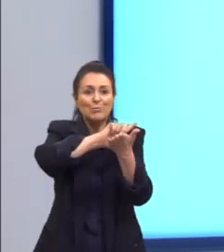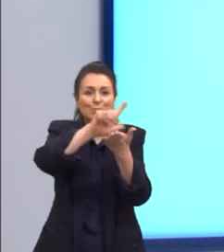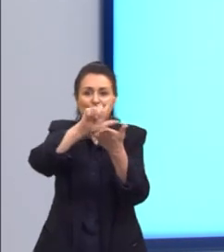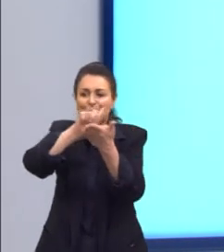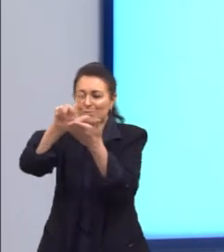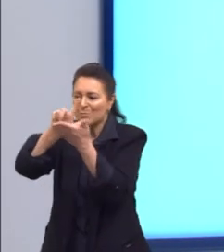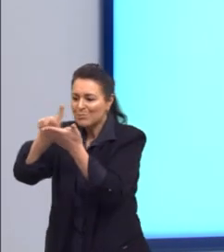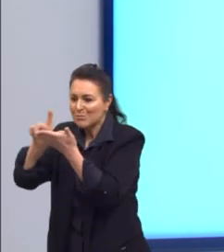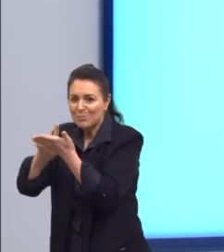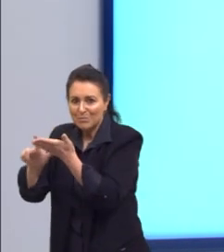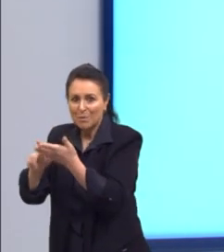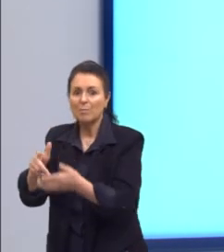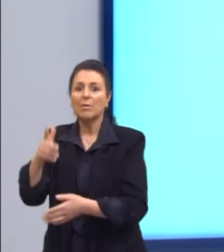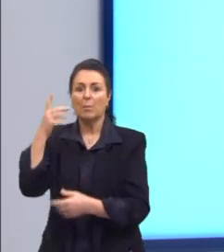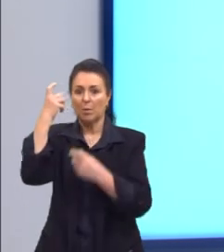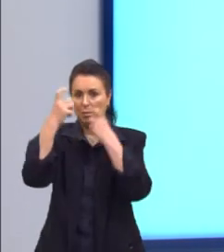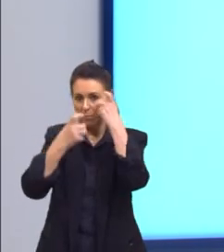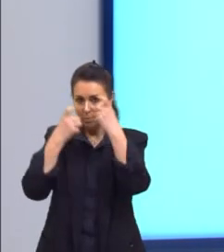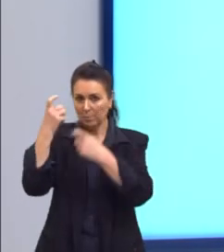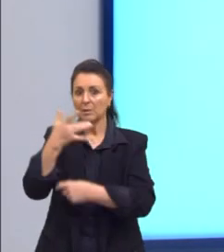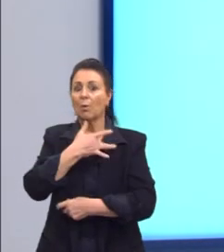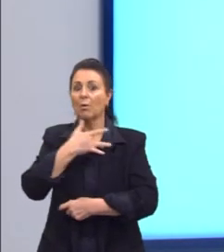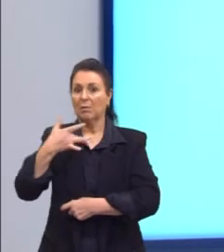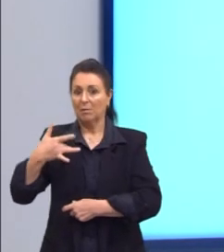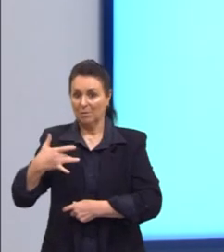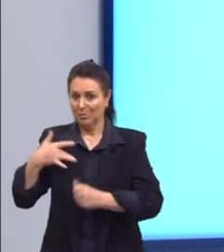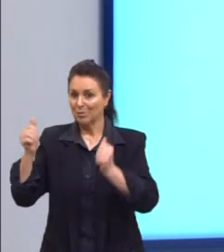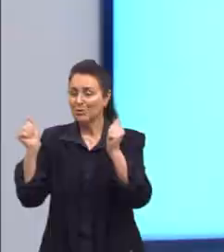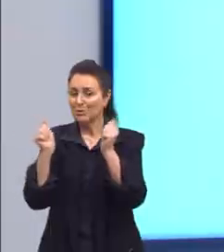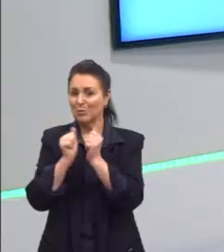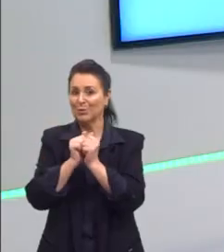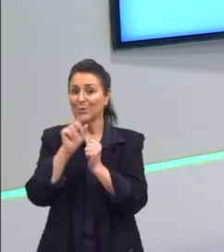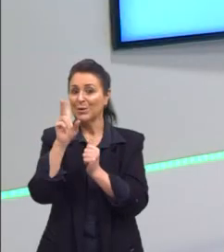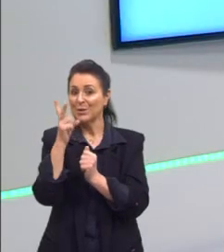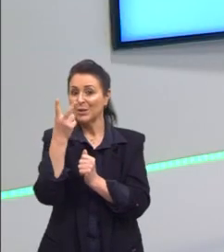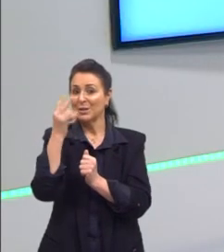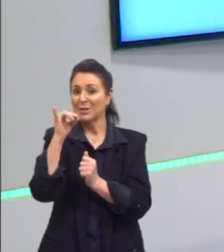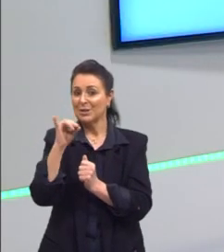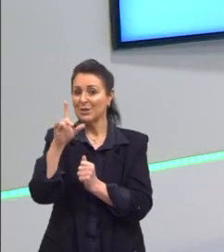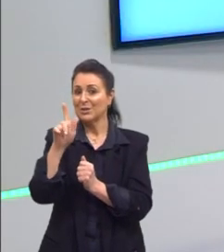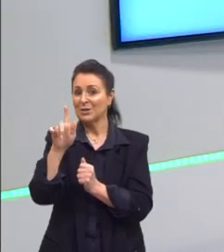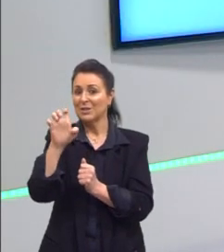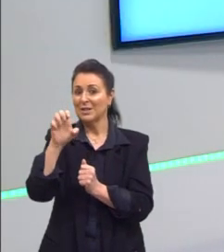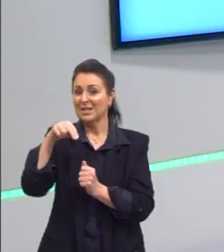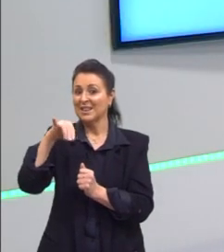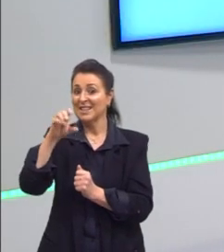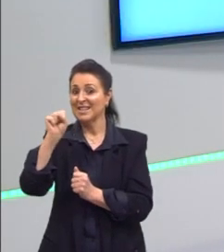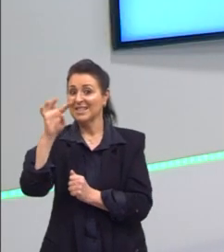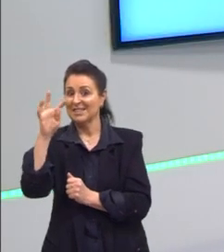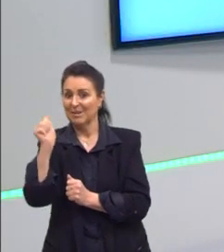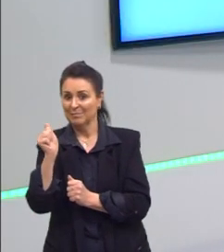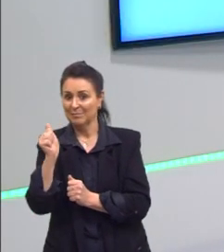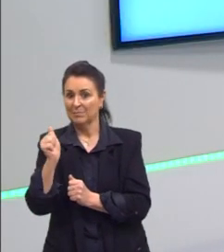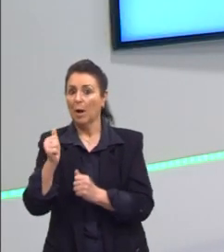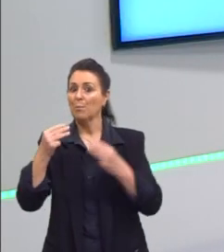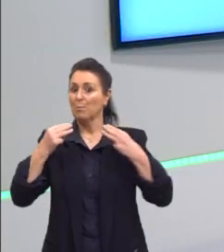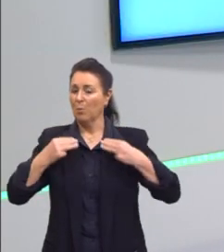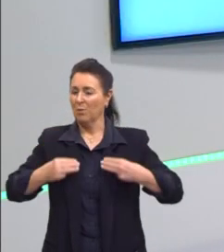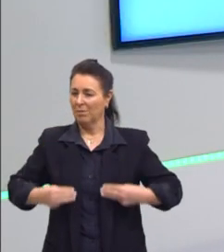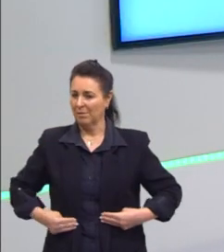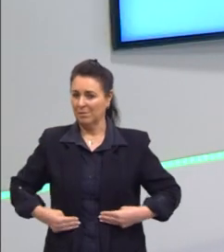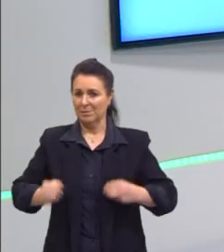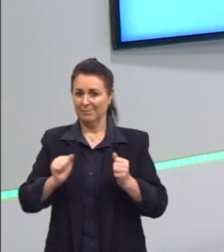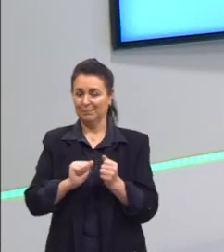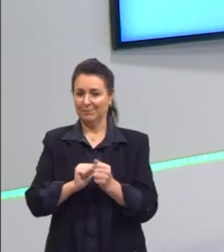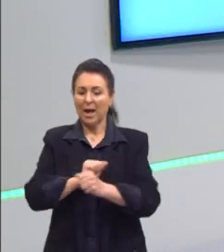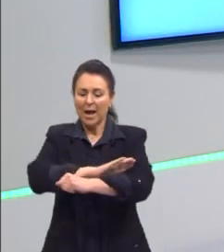preocupação sanitária, mas que, no Brasil, ela se junta com uma preocupação moralista e muito racista. Se fala, por exemplo, de